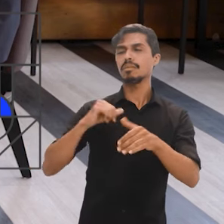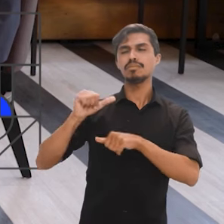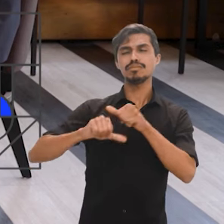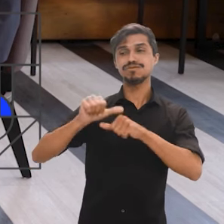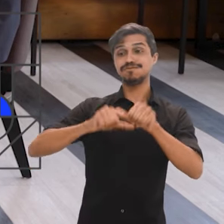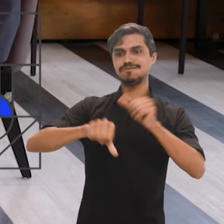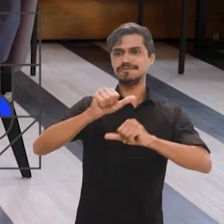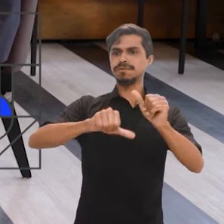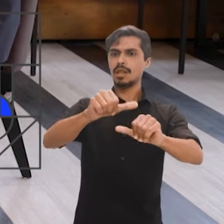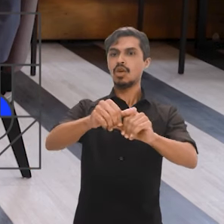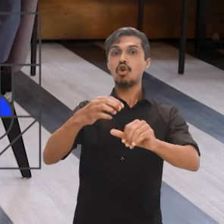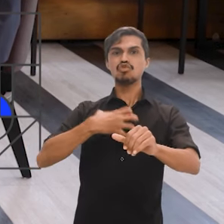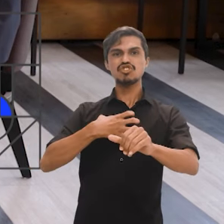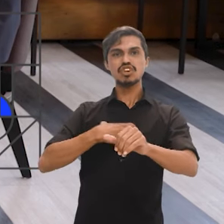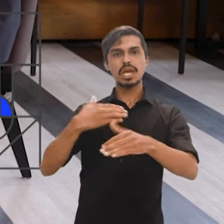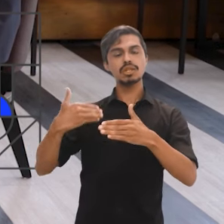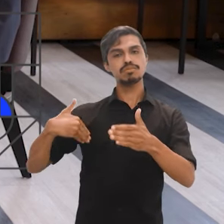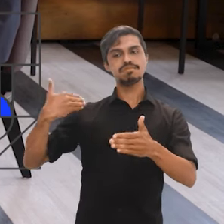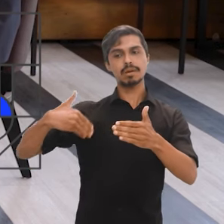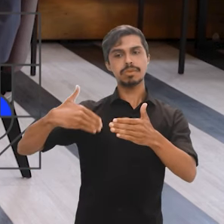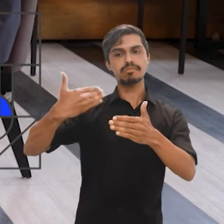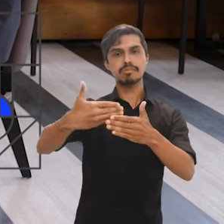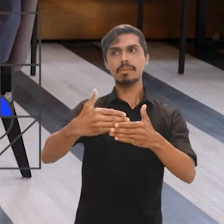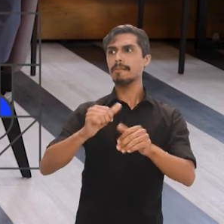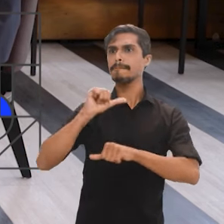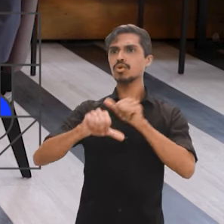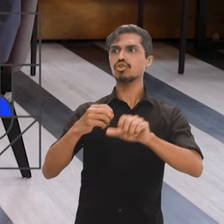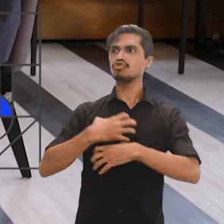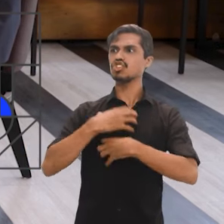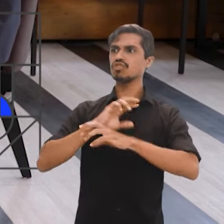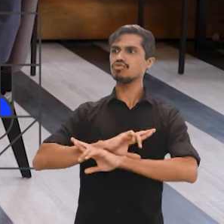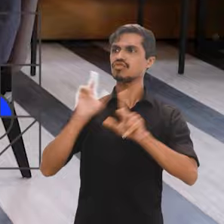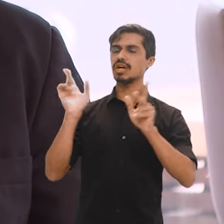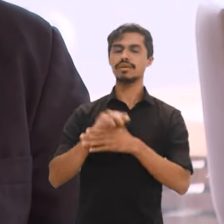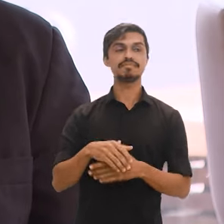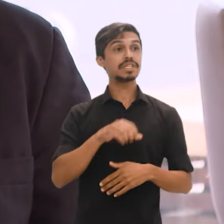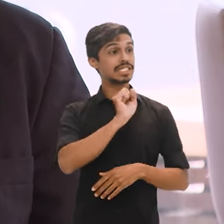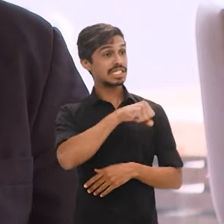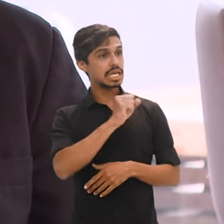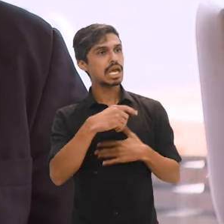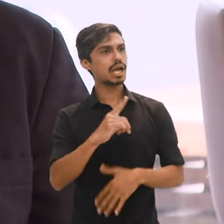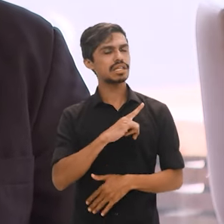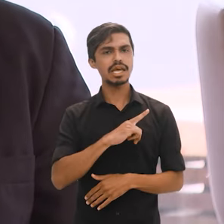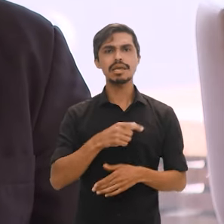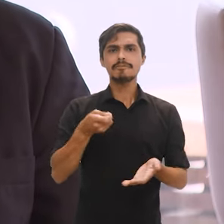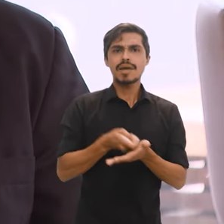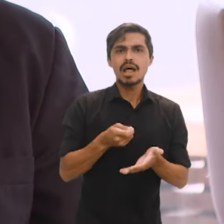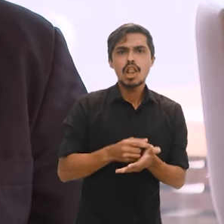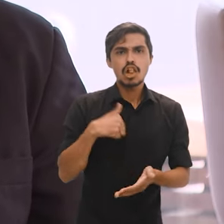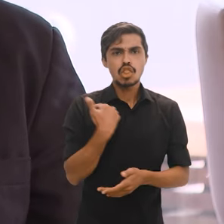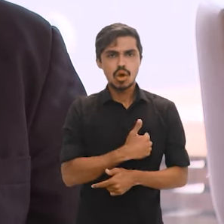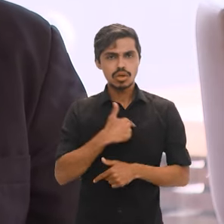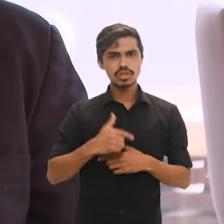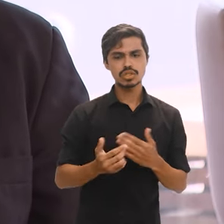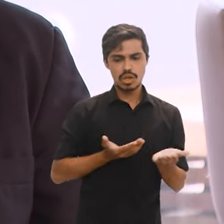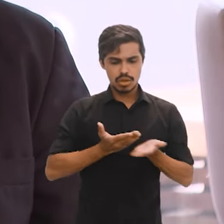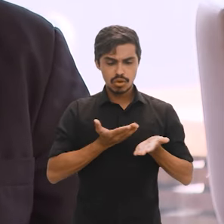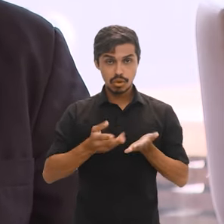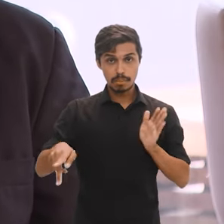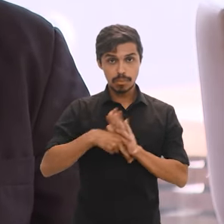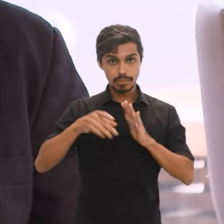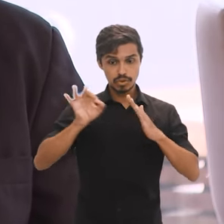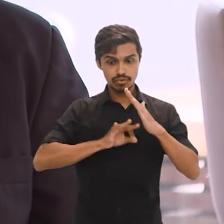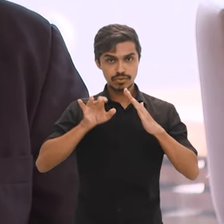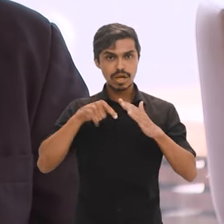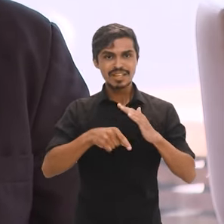mudado demais. Mudado bastante. Sim, inclusive, tem exigido uma capacitação, uma preparação de parte dos servidores da